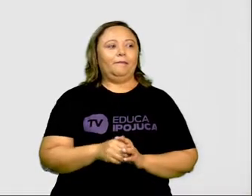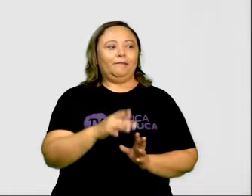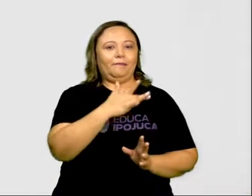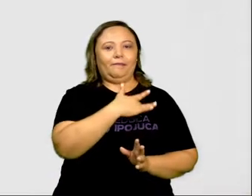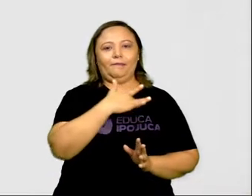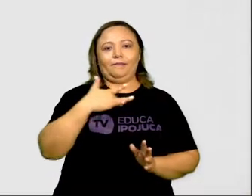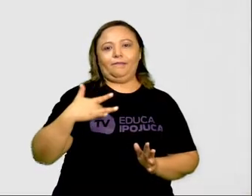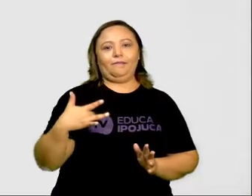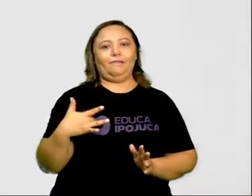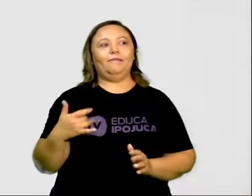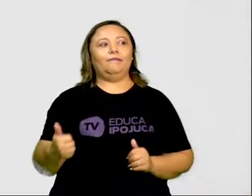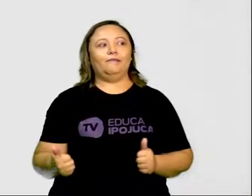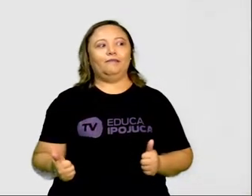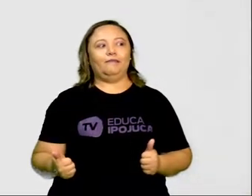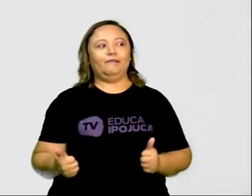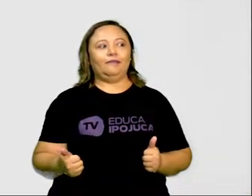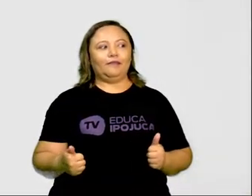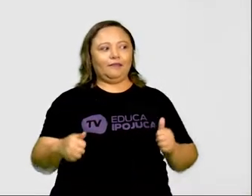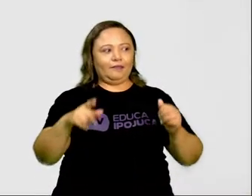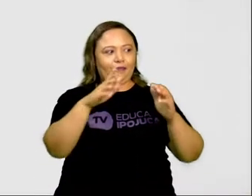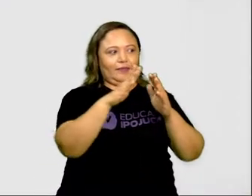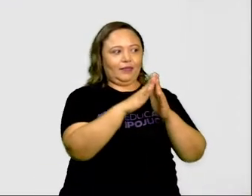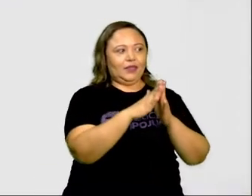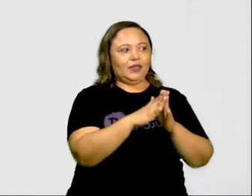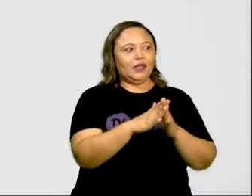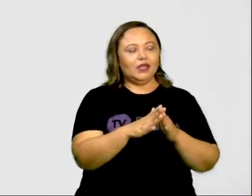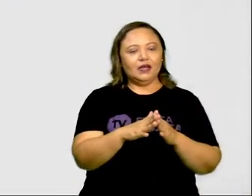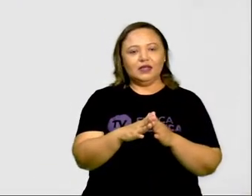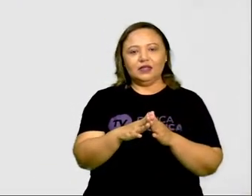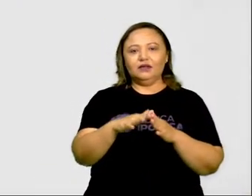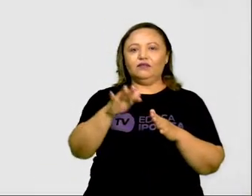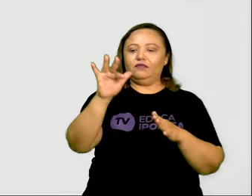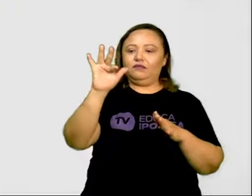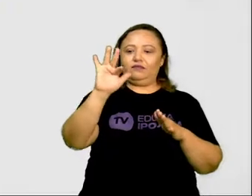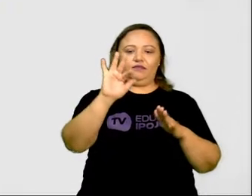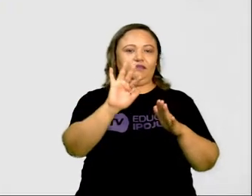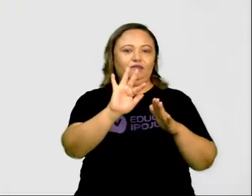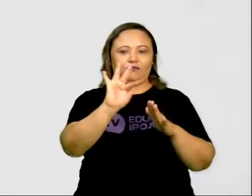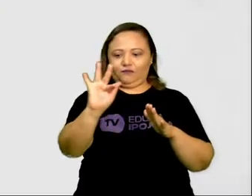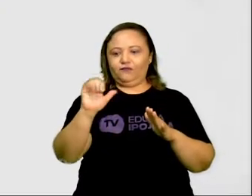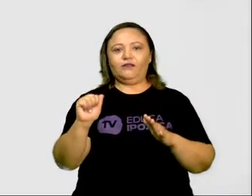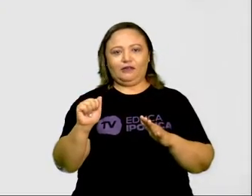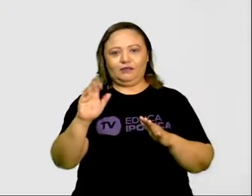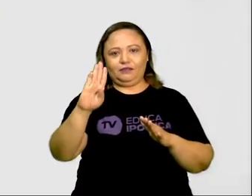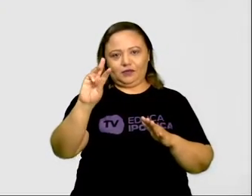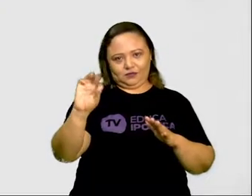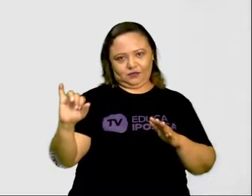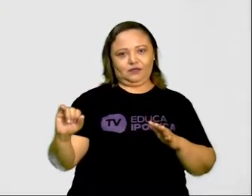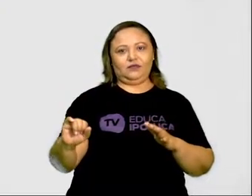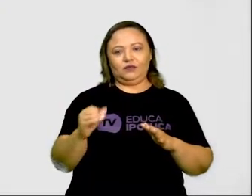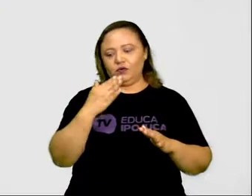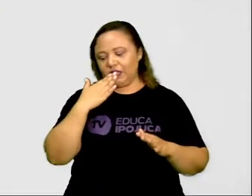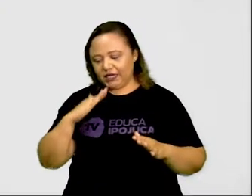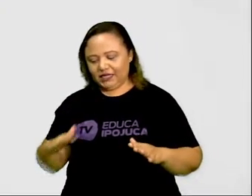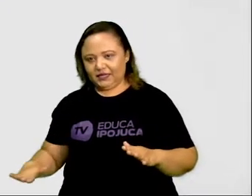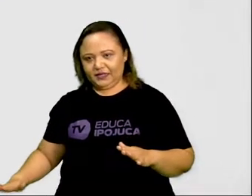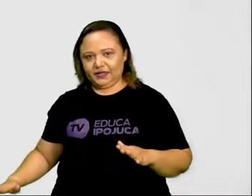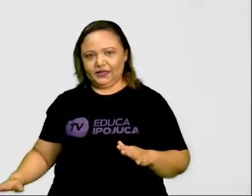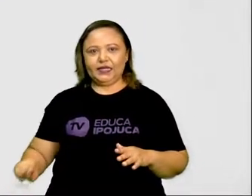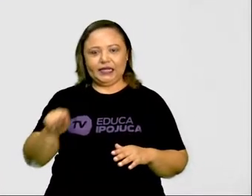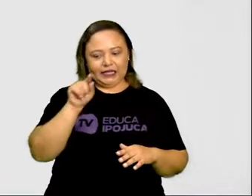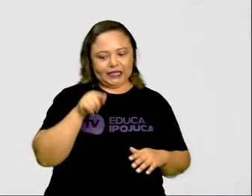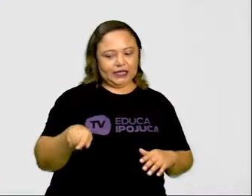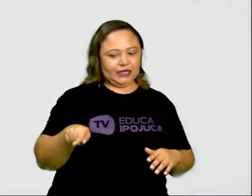Fábio mora perto. Olha, aqui não usou o nome da rua, usou a referência. Posto de saúde.